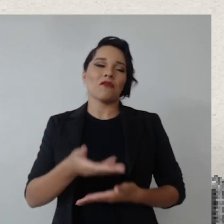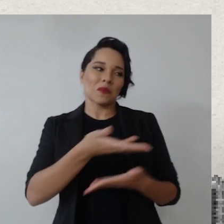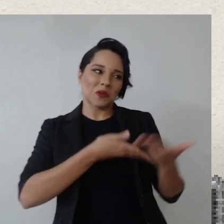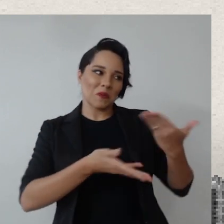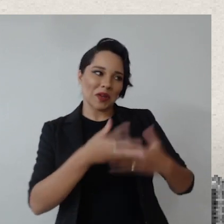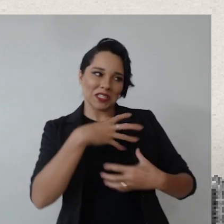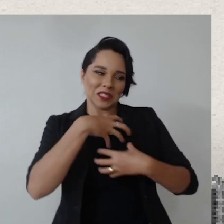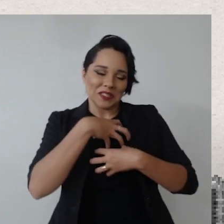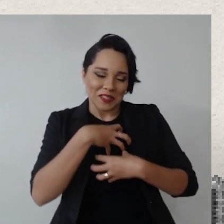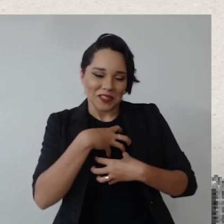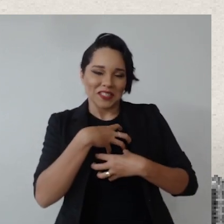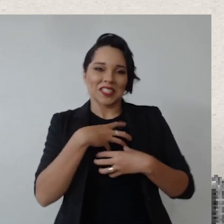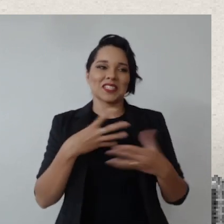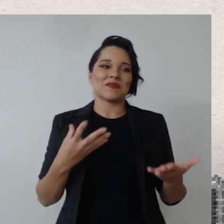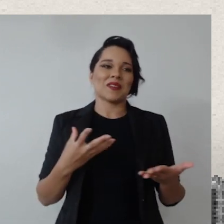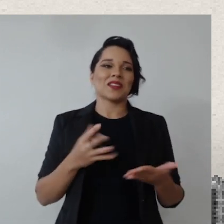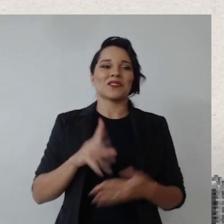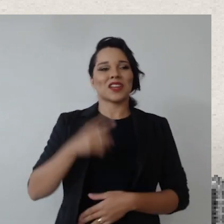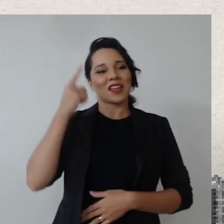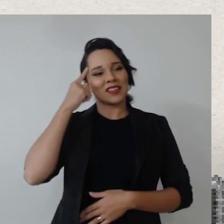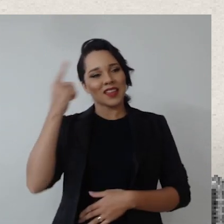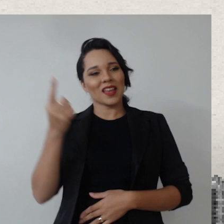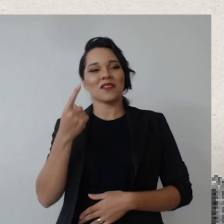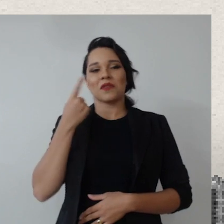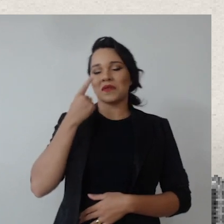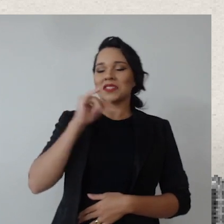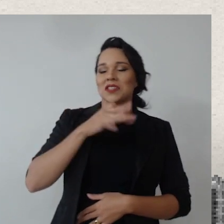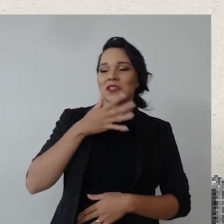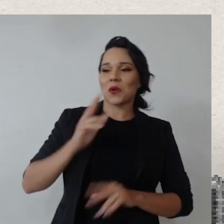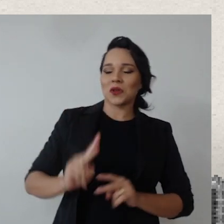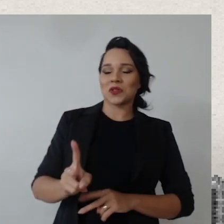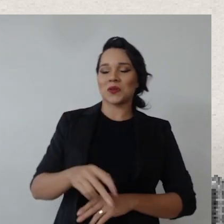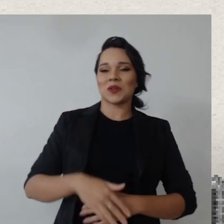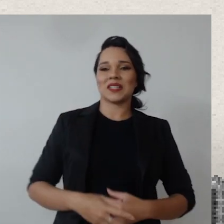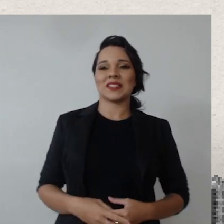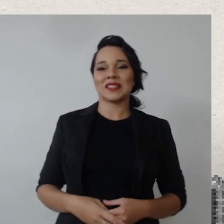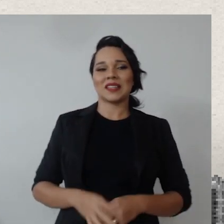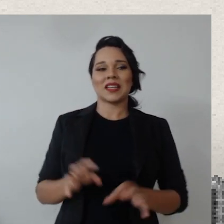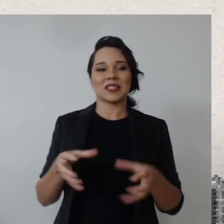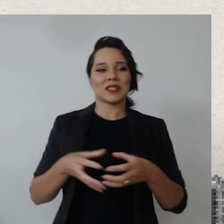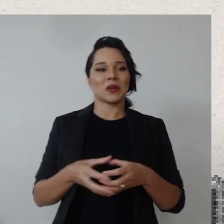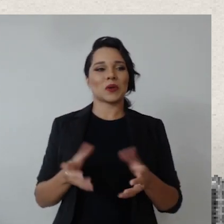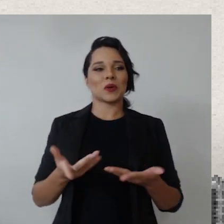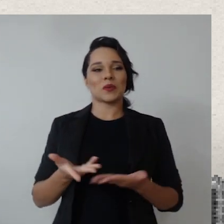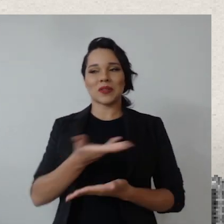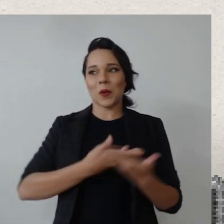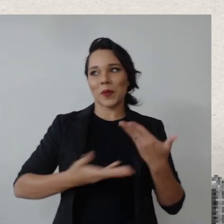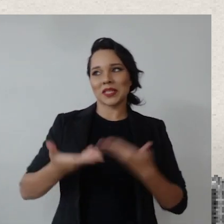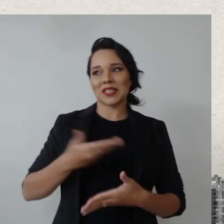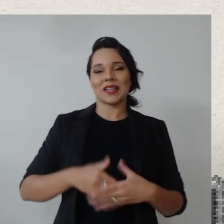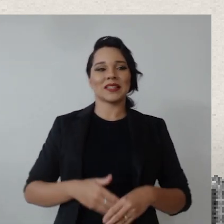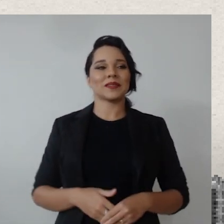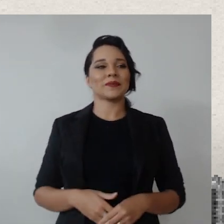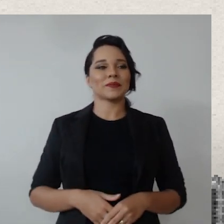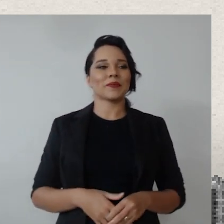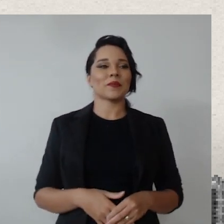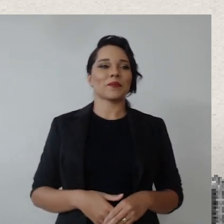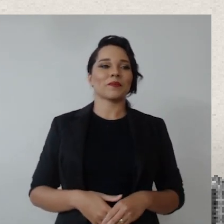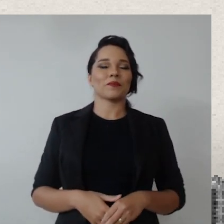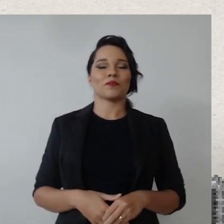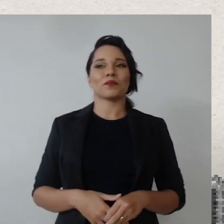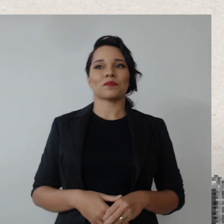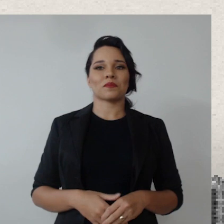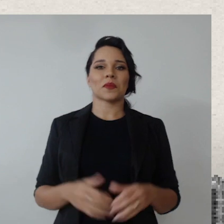Vamos compartilhar as dores, o Carlos já deu aí a ideia, vamos ver se a gente toca aí esse grupo de forma compartilhada, né? Perfeito,